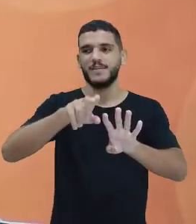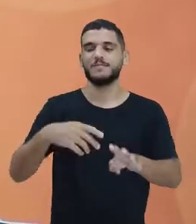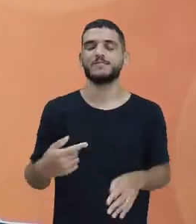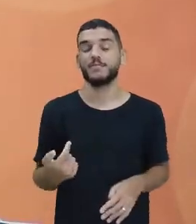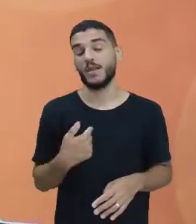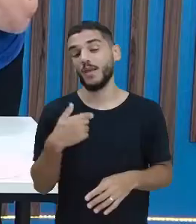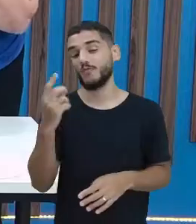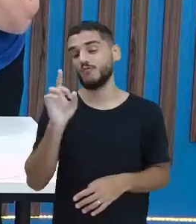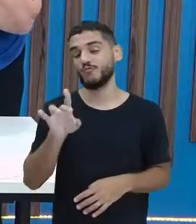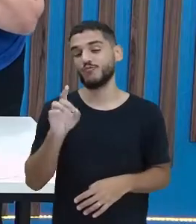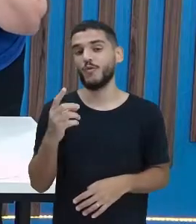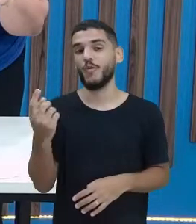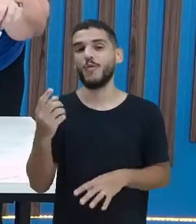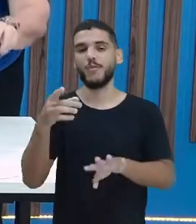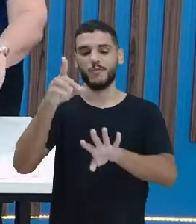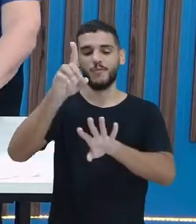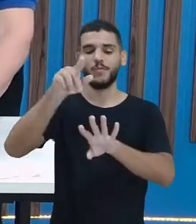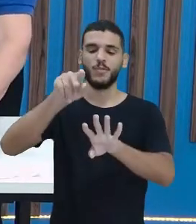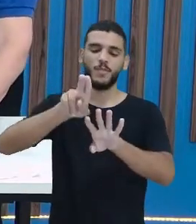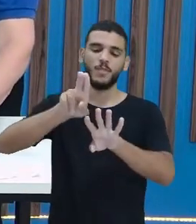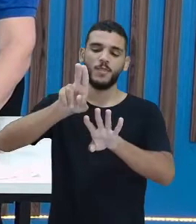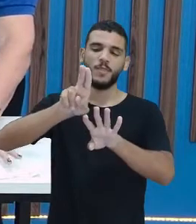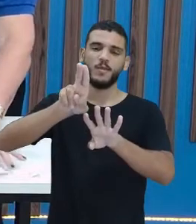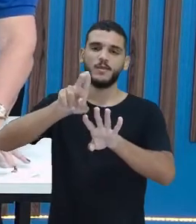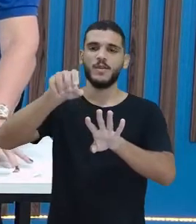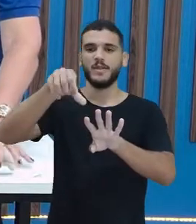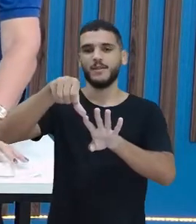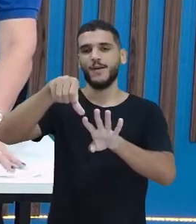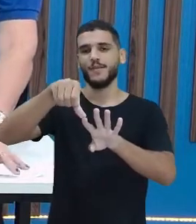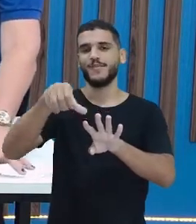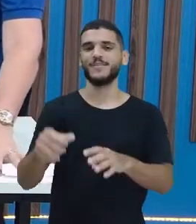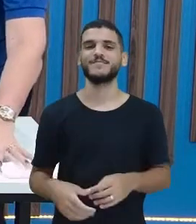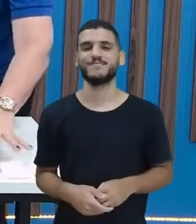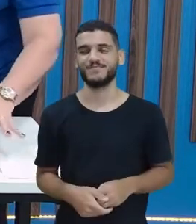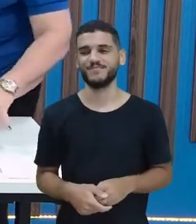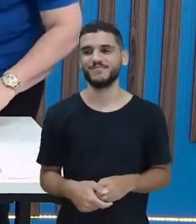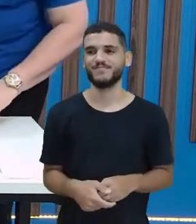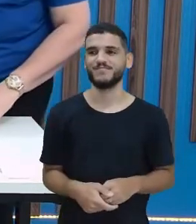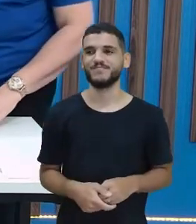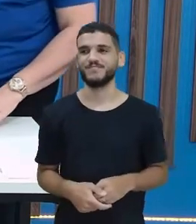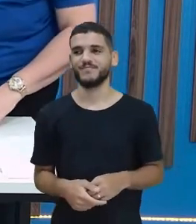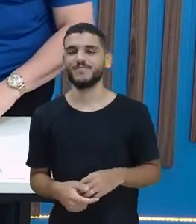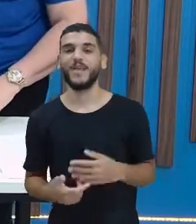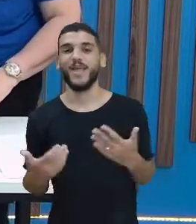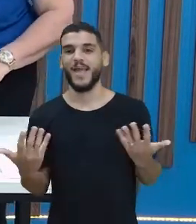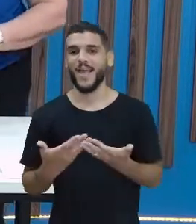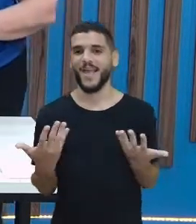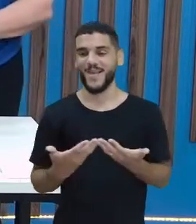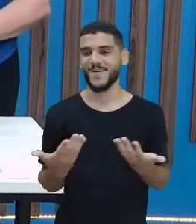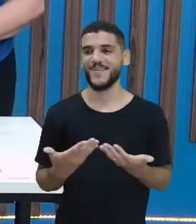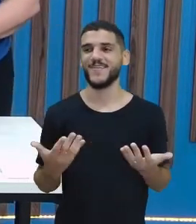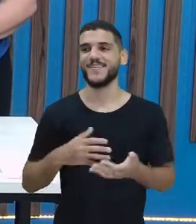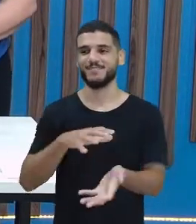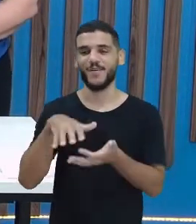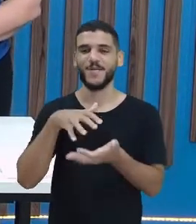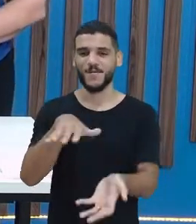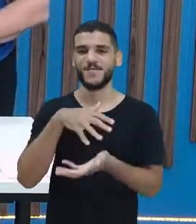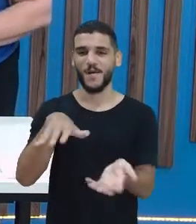Balança o negócio para poder ganhar. Porque eu já estou com três pontos para soltar com ele. É, mas aqui é sorte, professora Iris?